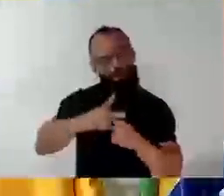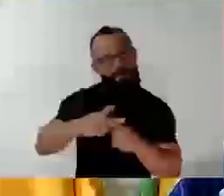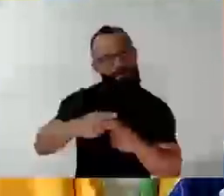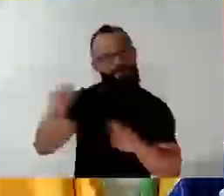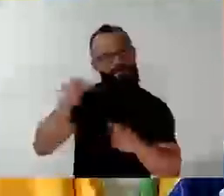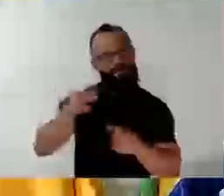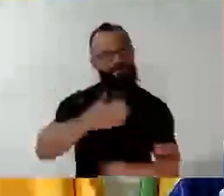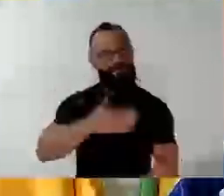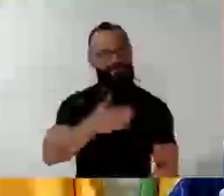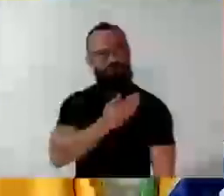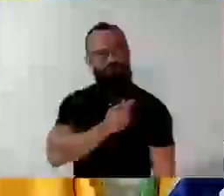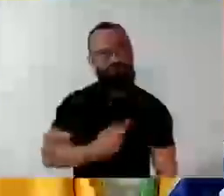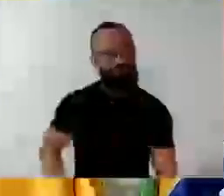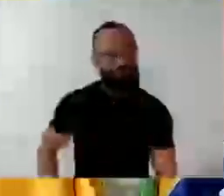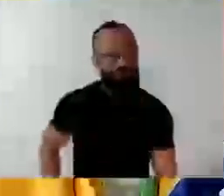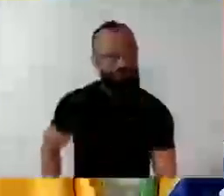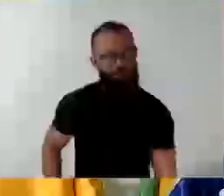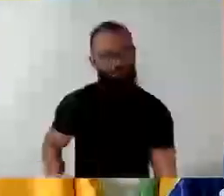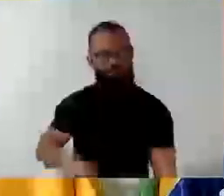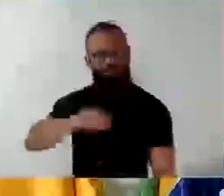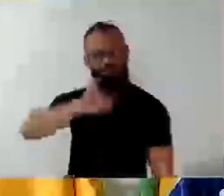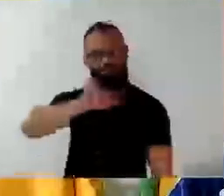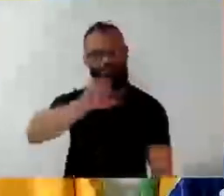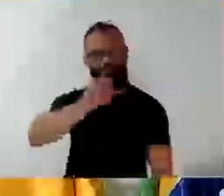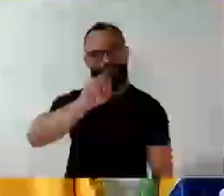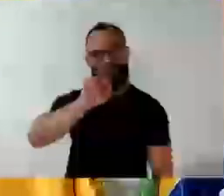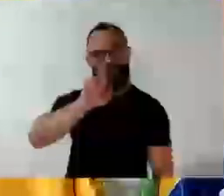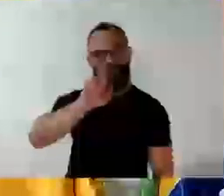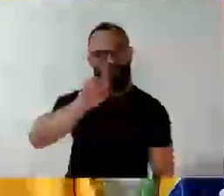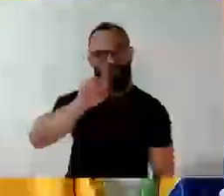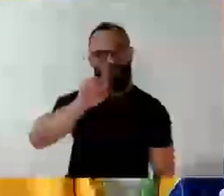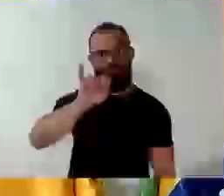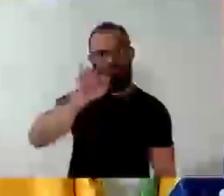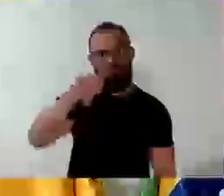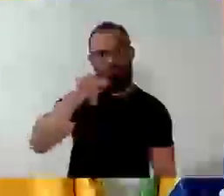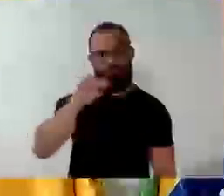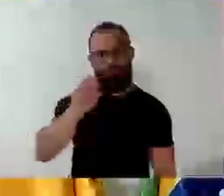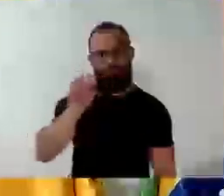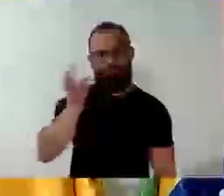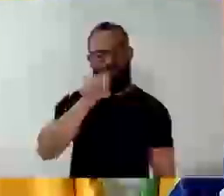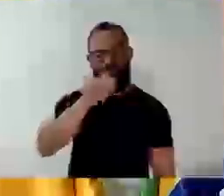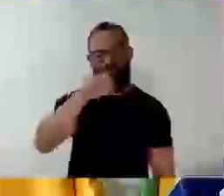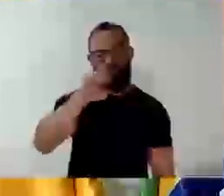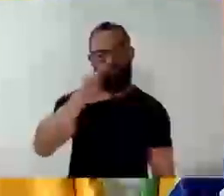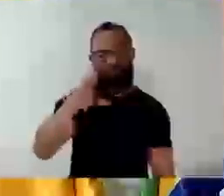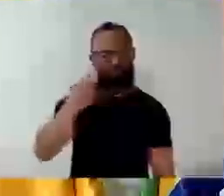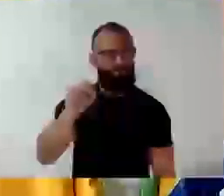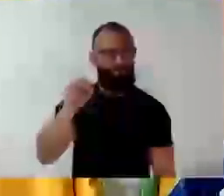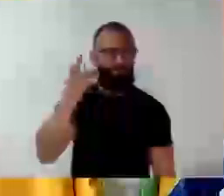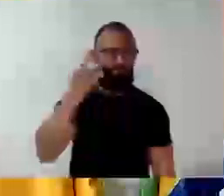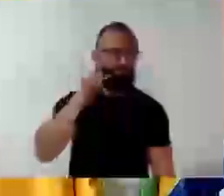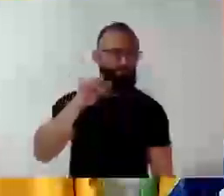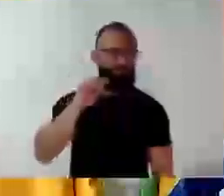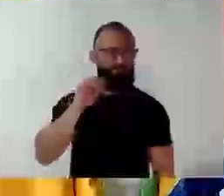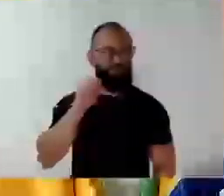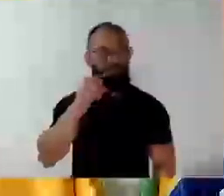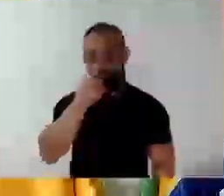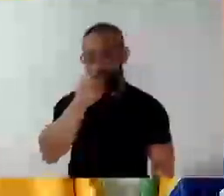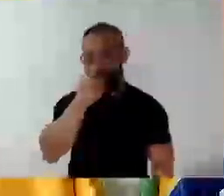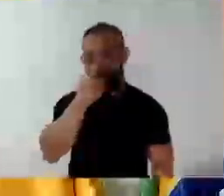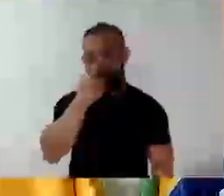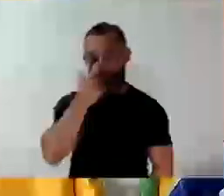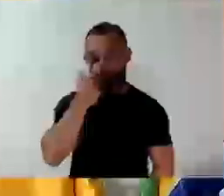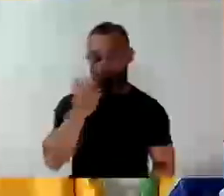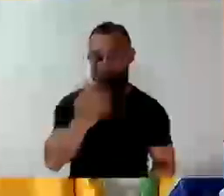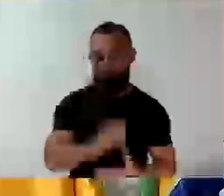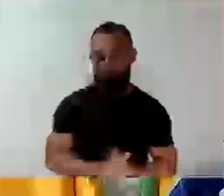governador, do nosso governador Jorginho Melo, na cidade de Iguaçu. já pediram, mas só fazendo esse pedido.